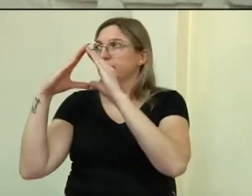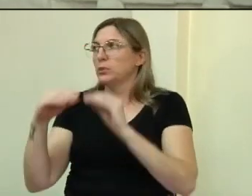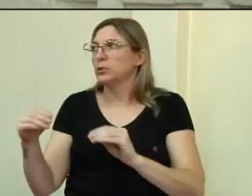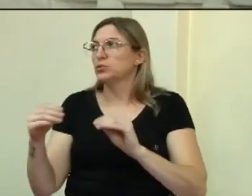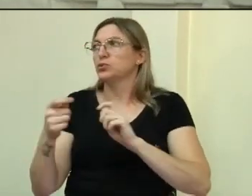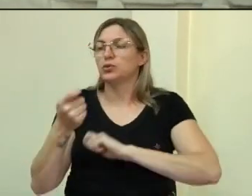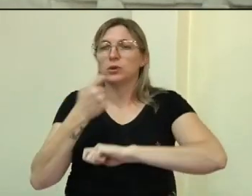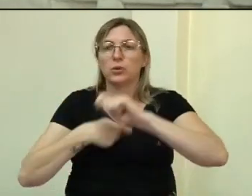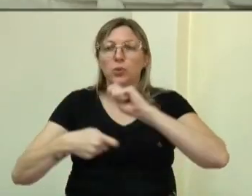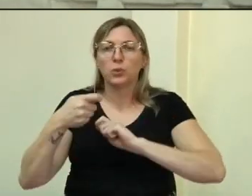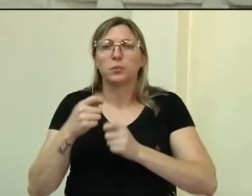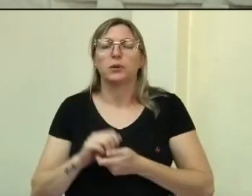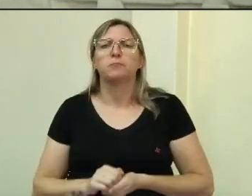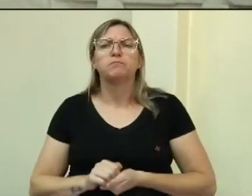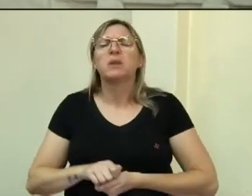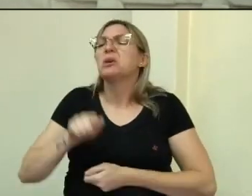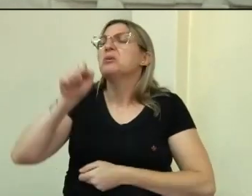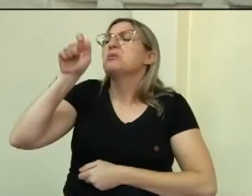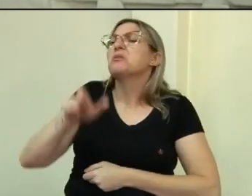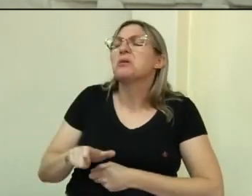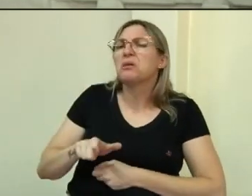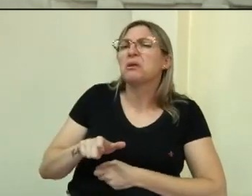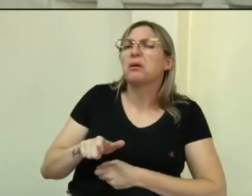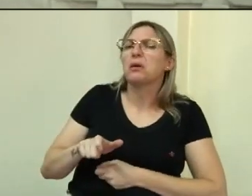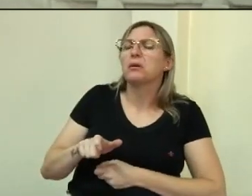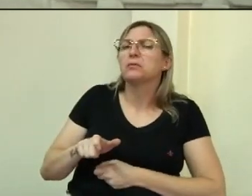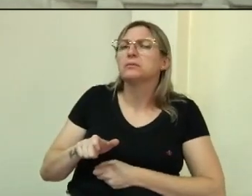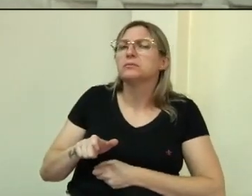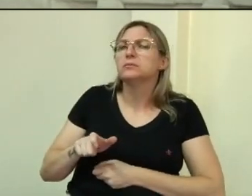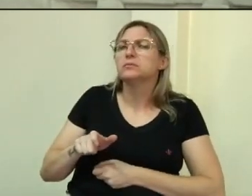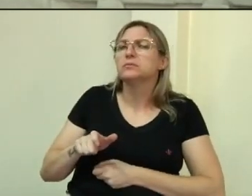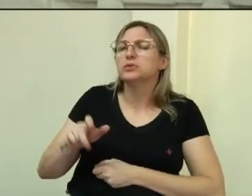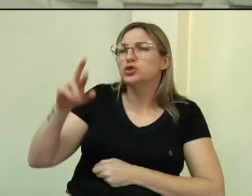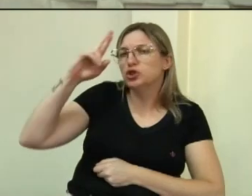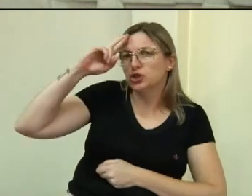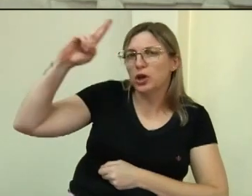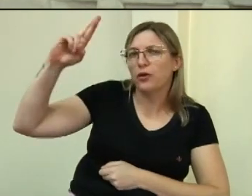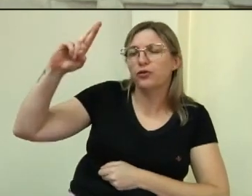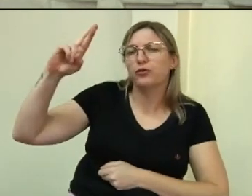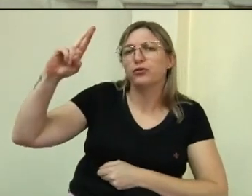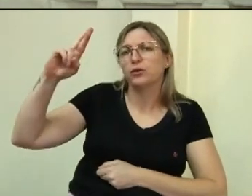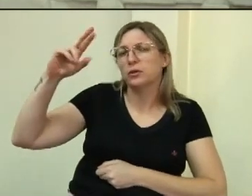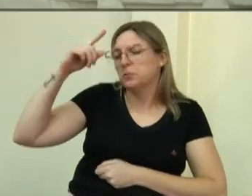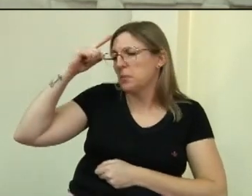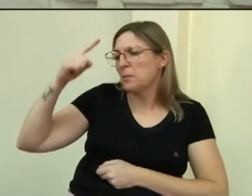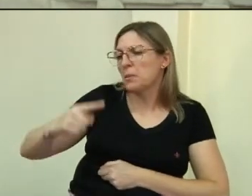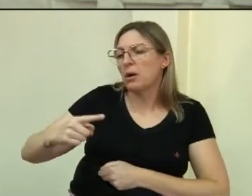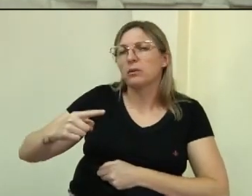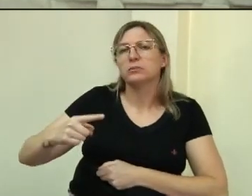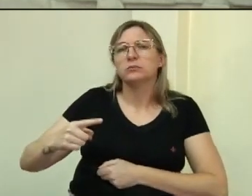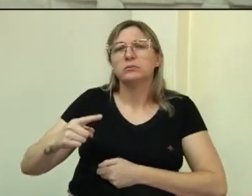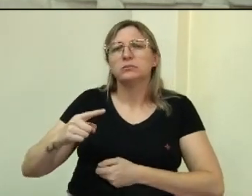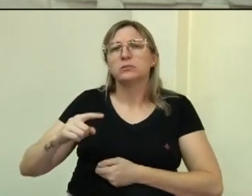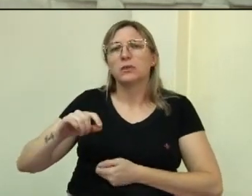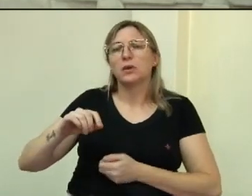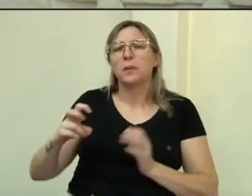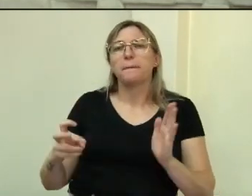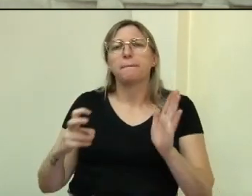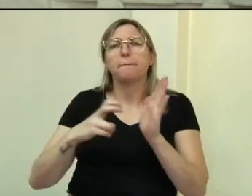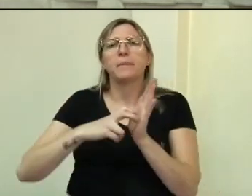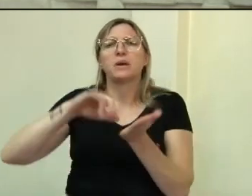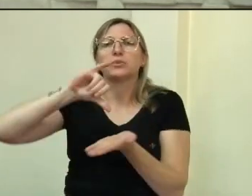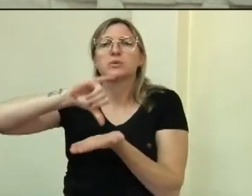Central? Quem comanda o Banco Central é um presidente,